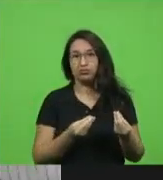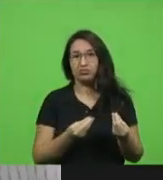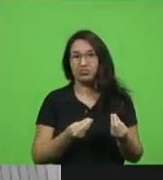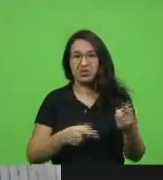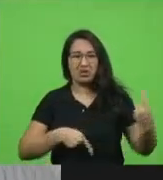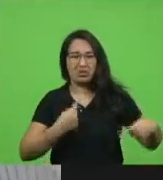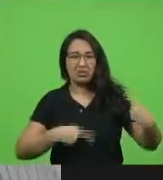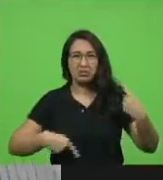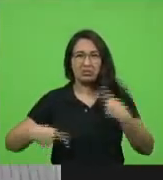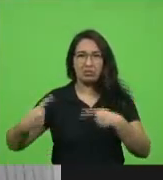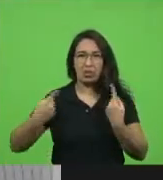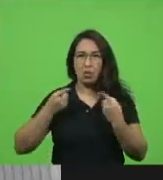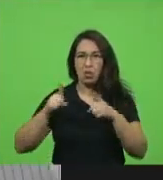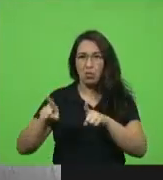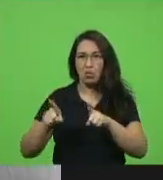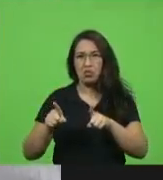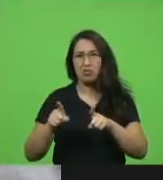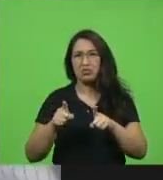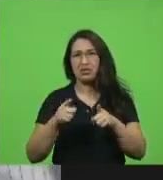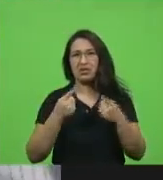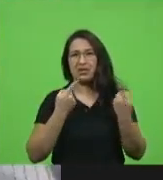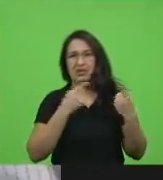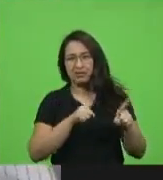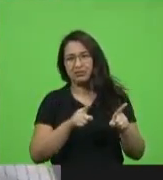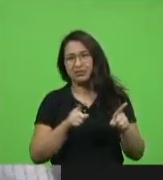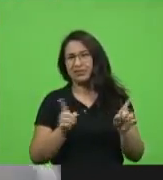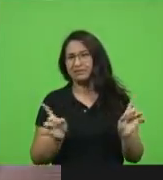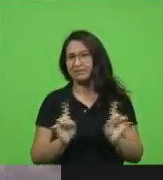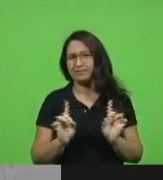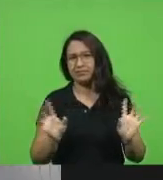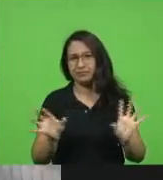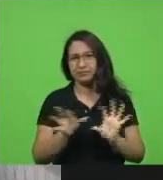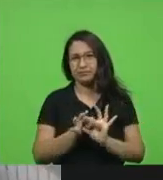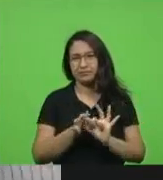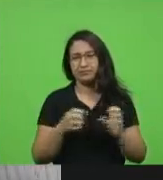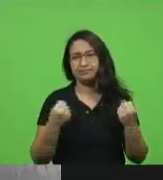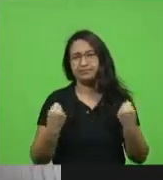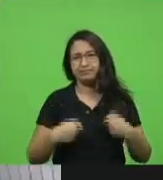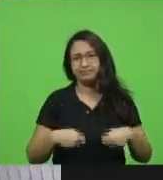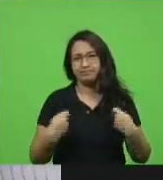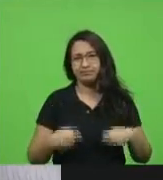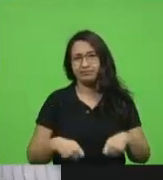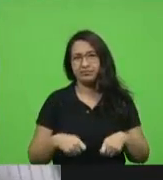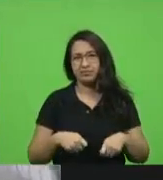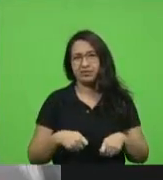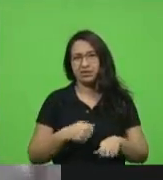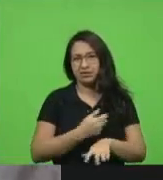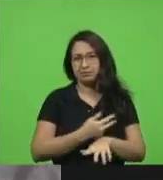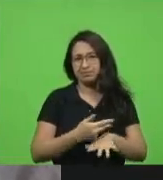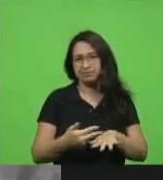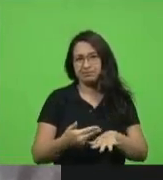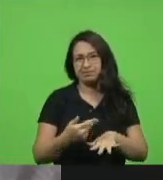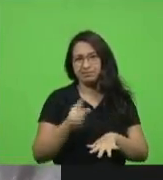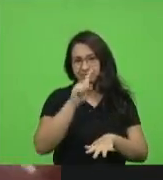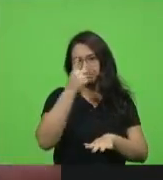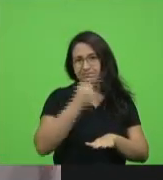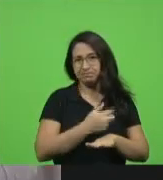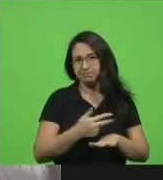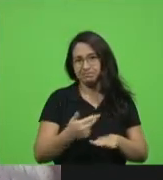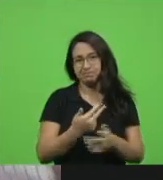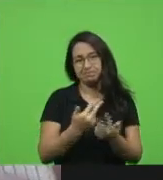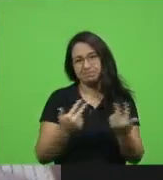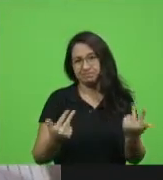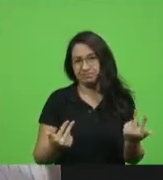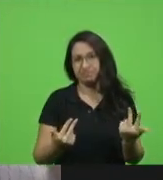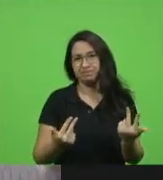contra um contra a posição de um ou a posição de outro a ideologia de um ou a ideologia de outro ou nós